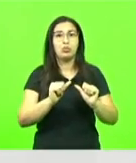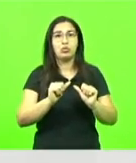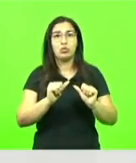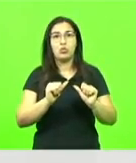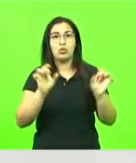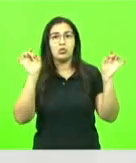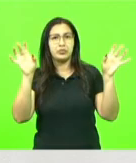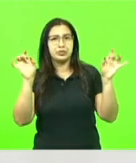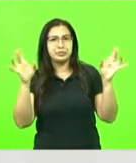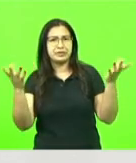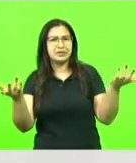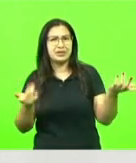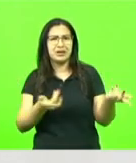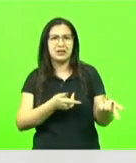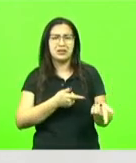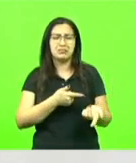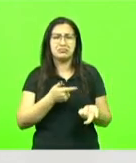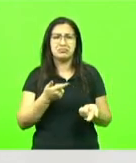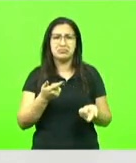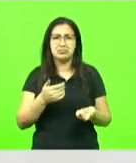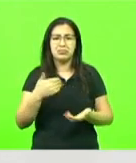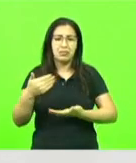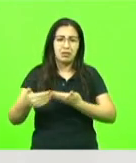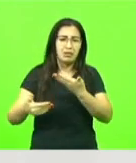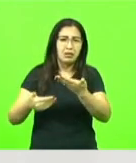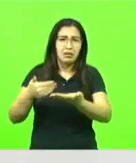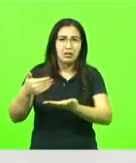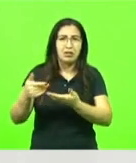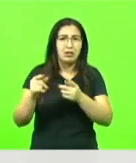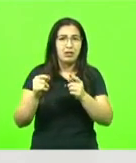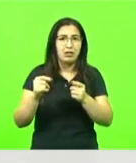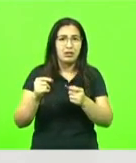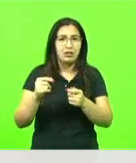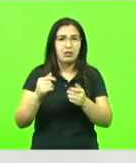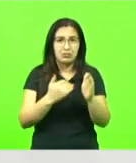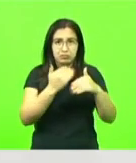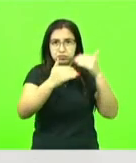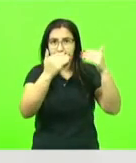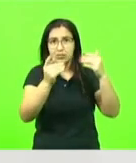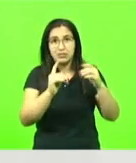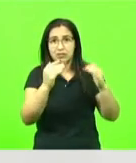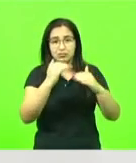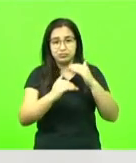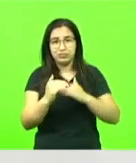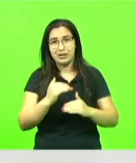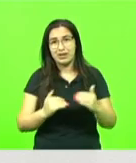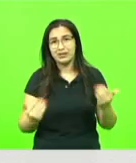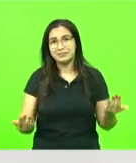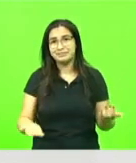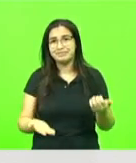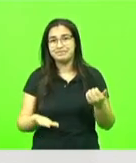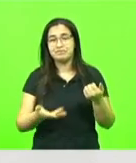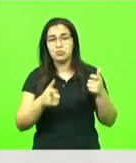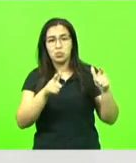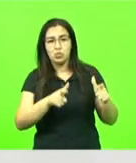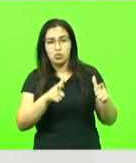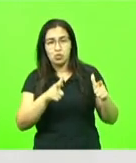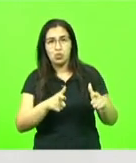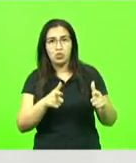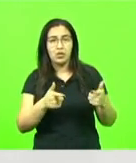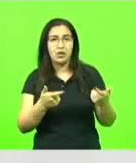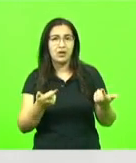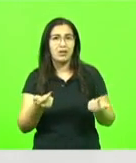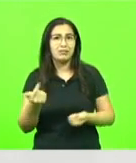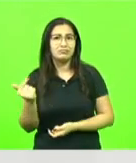especial. Nós estamos caminhando para trás. Aí, onde tinha uma base, não tem mais nada. E onde não tem mais nada, a gente vai